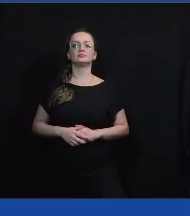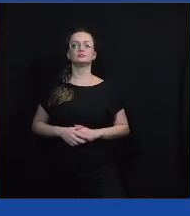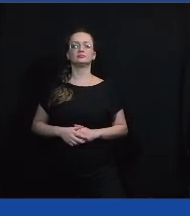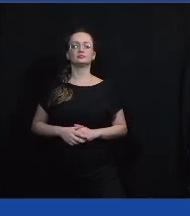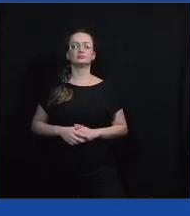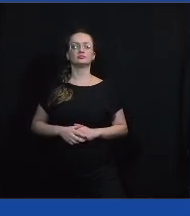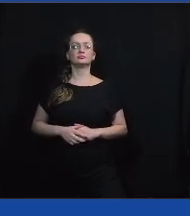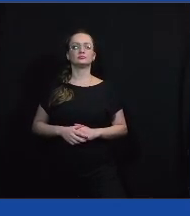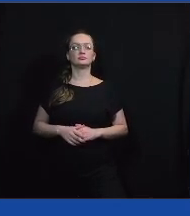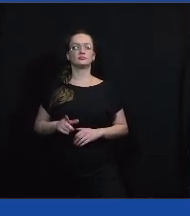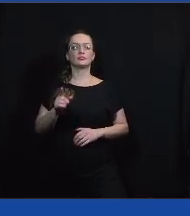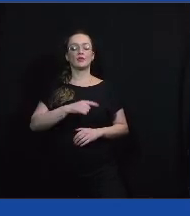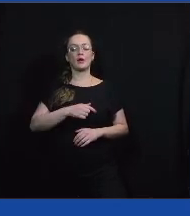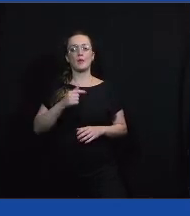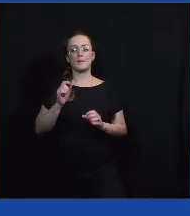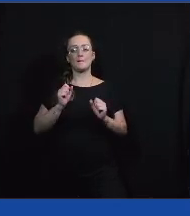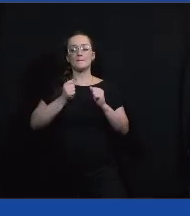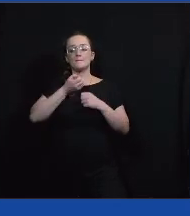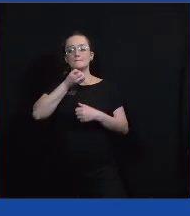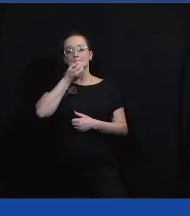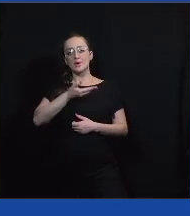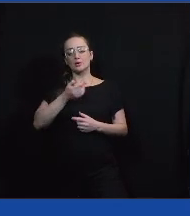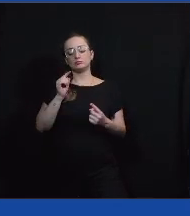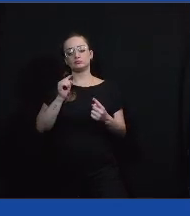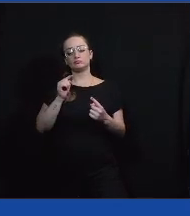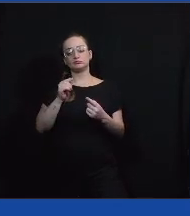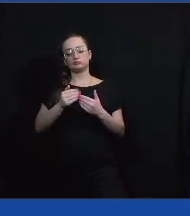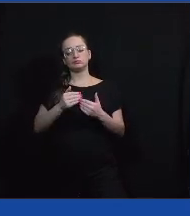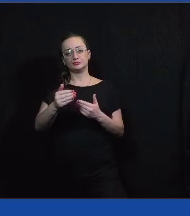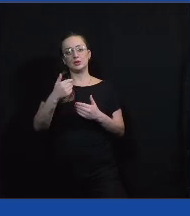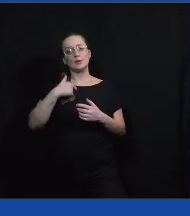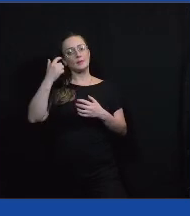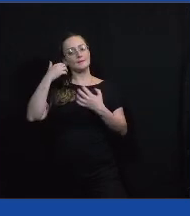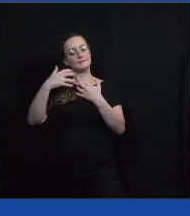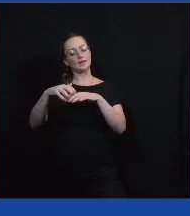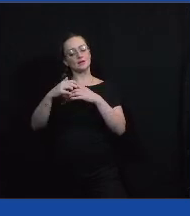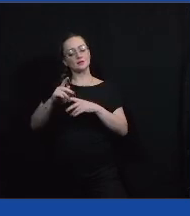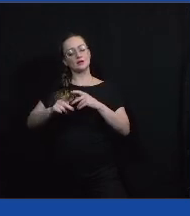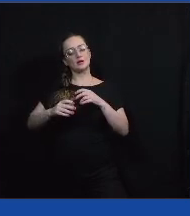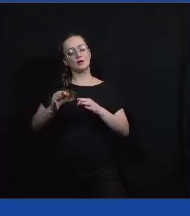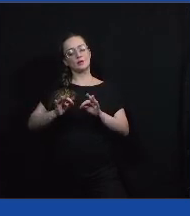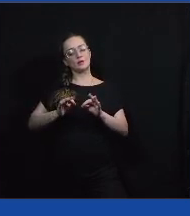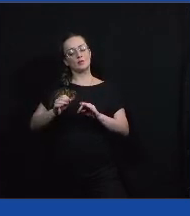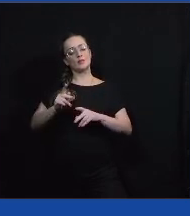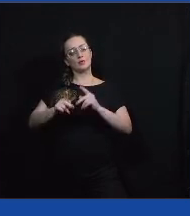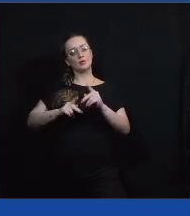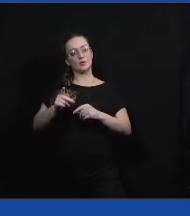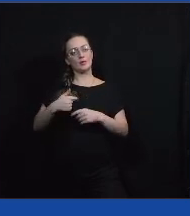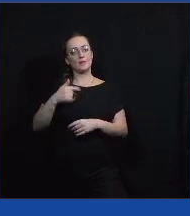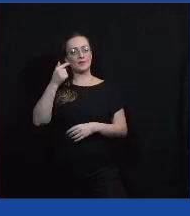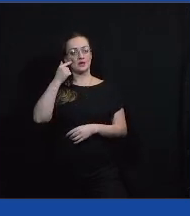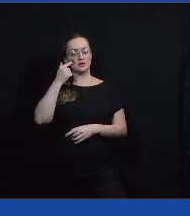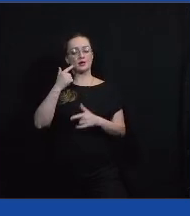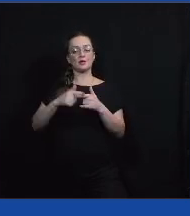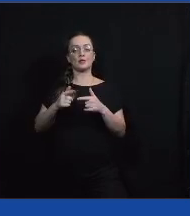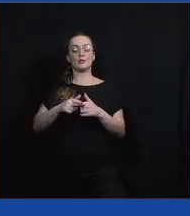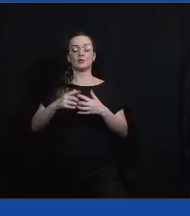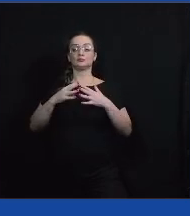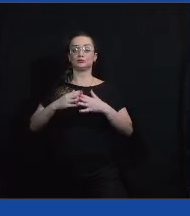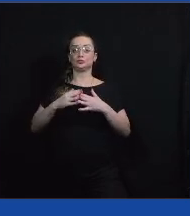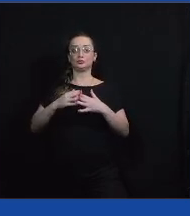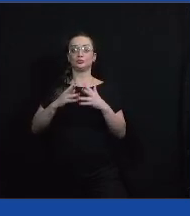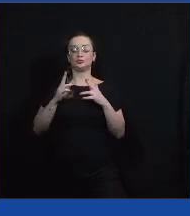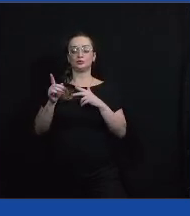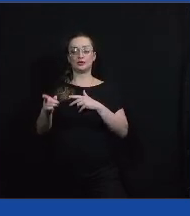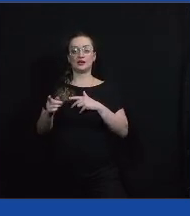É um bom ponto de partida para a gente pensar problemas públicos, faz com que os problemas que são bem complexos, como esse,